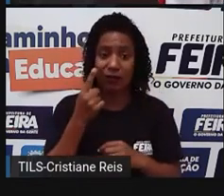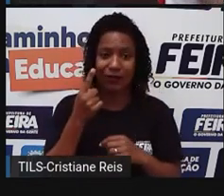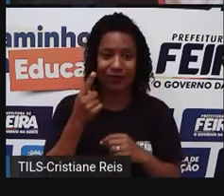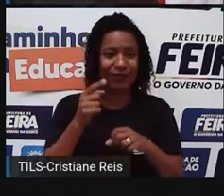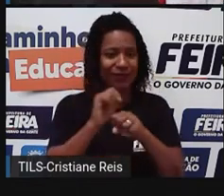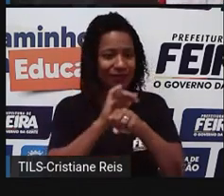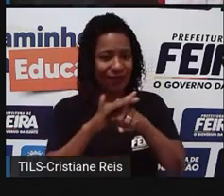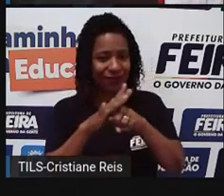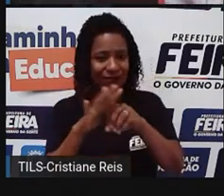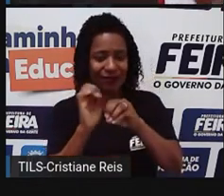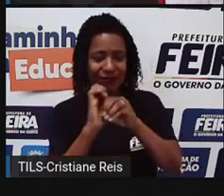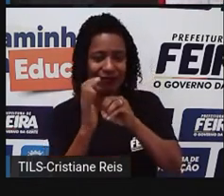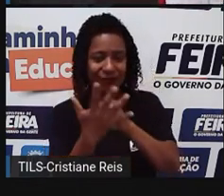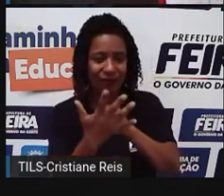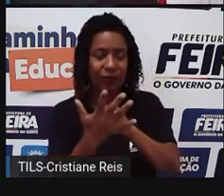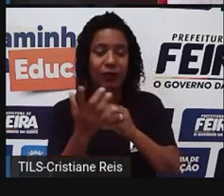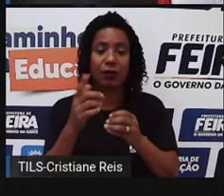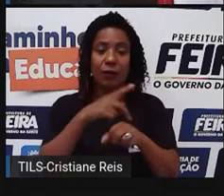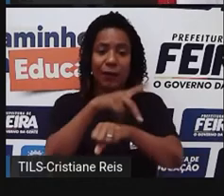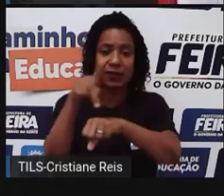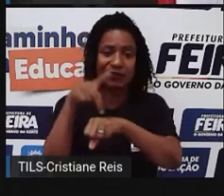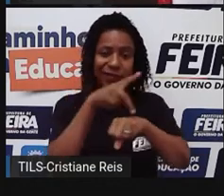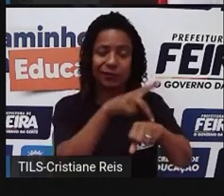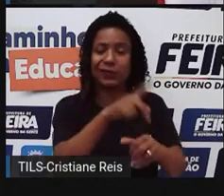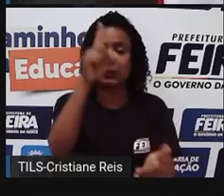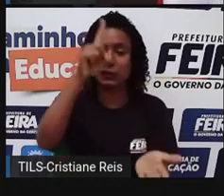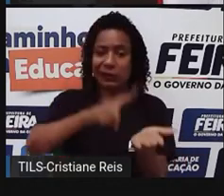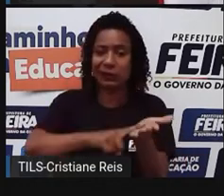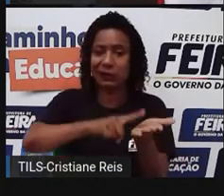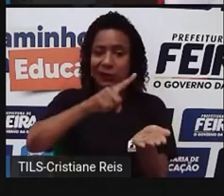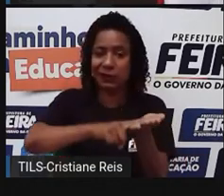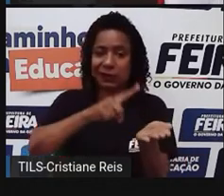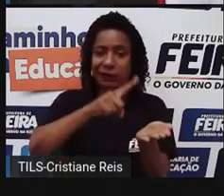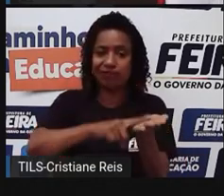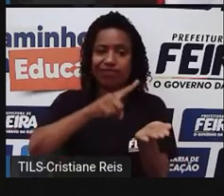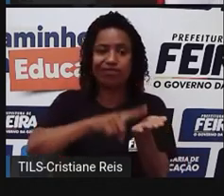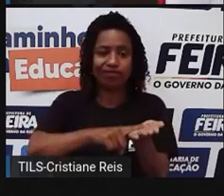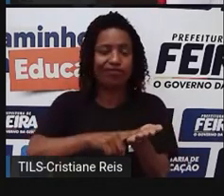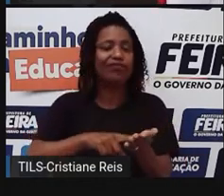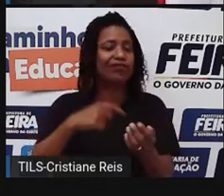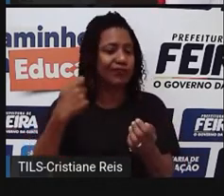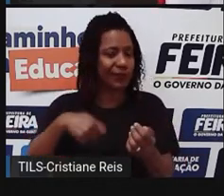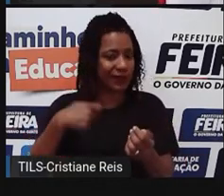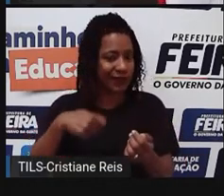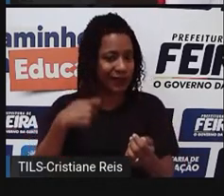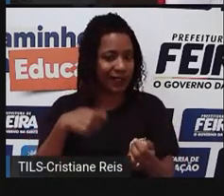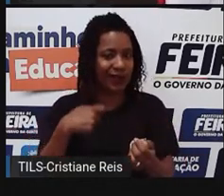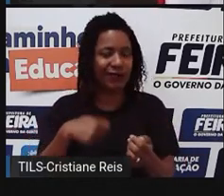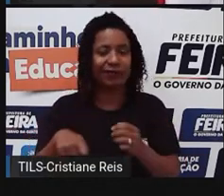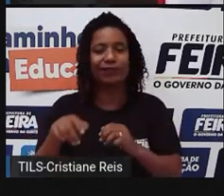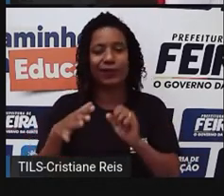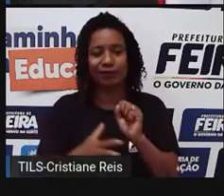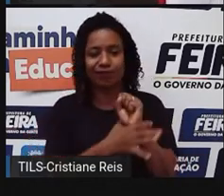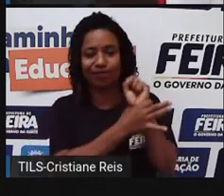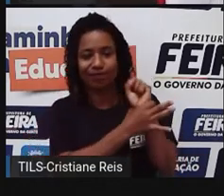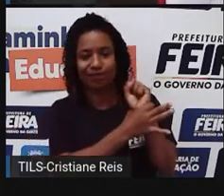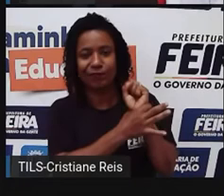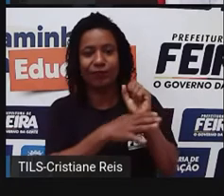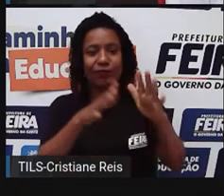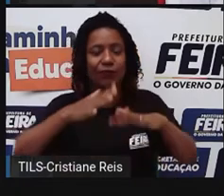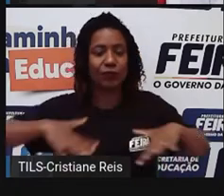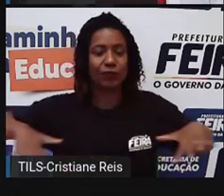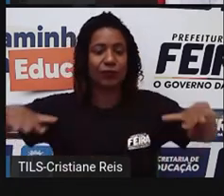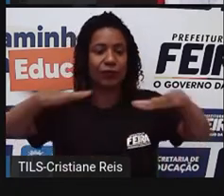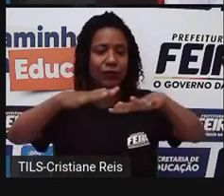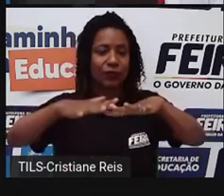todos os países tiveram que adotar. Então, essas relações podem ser apenas,